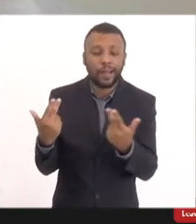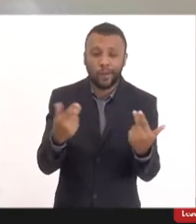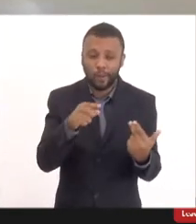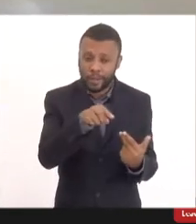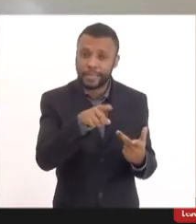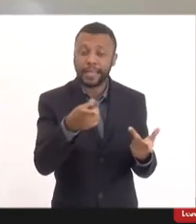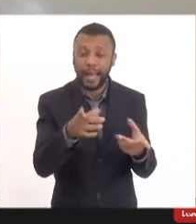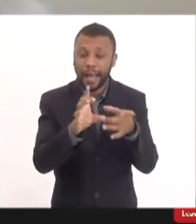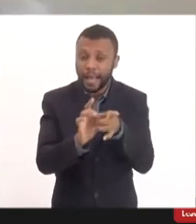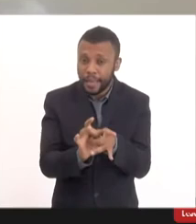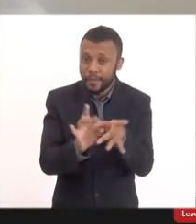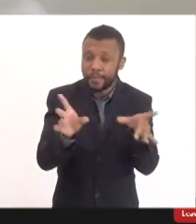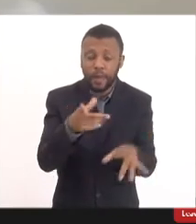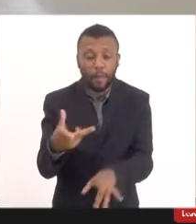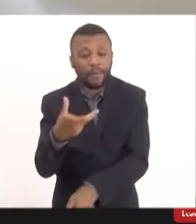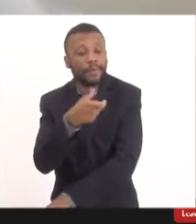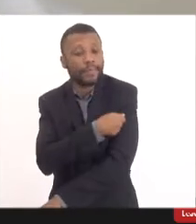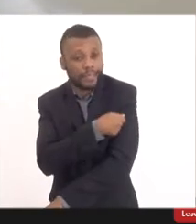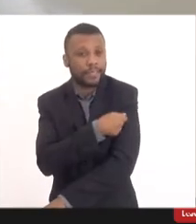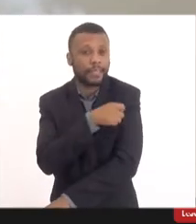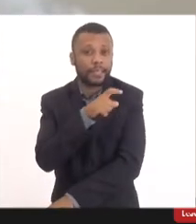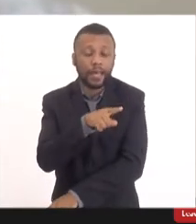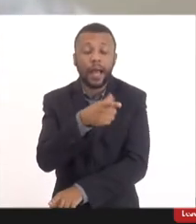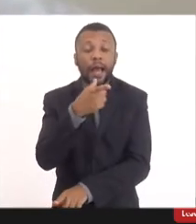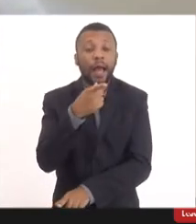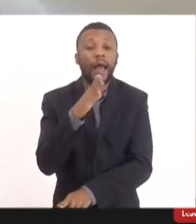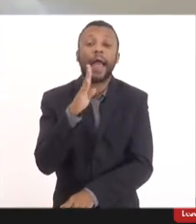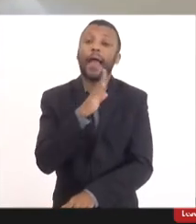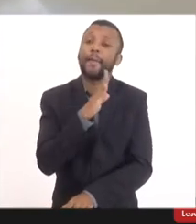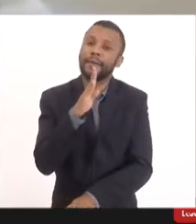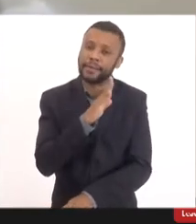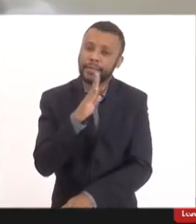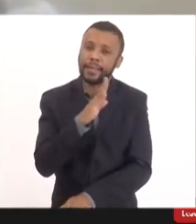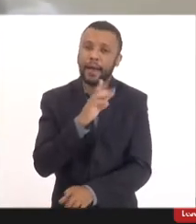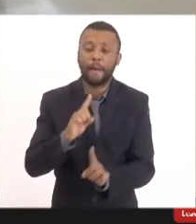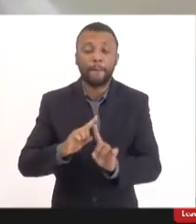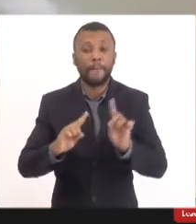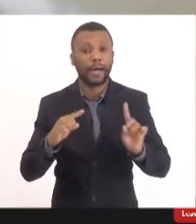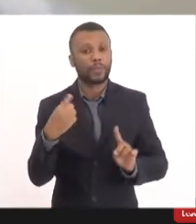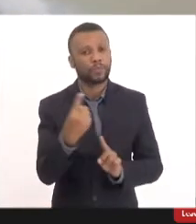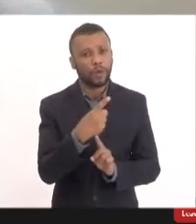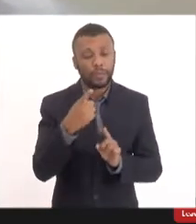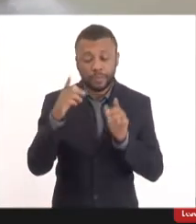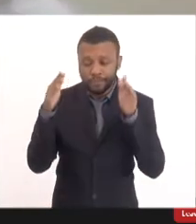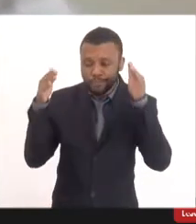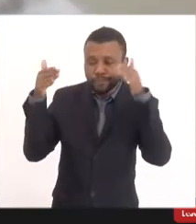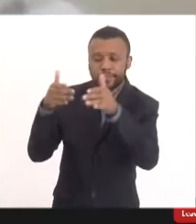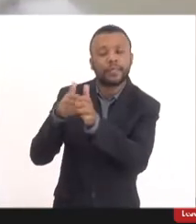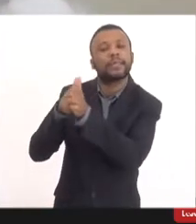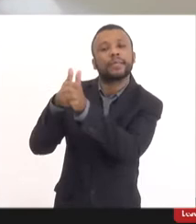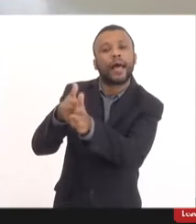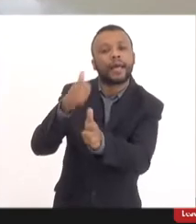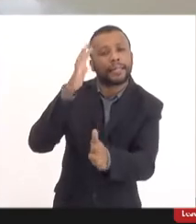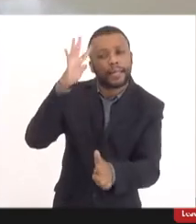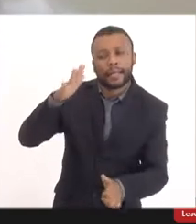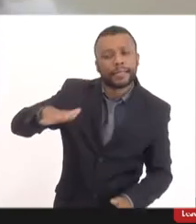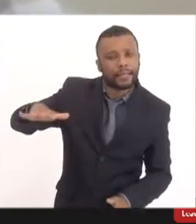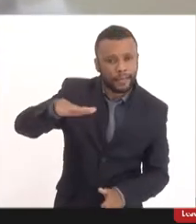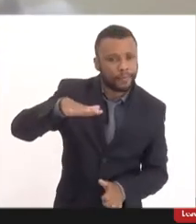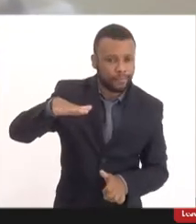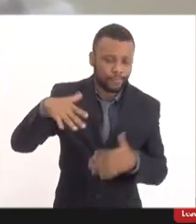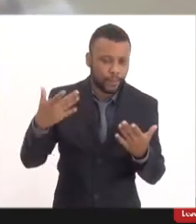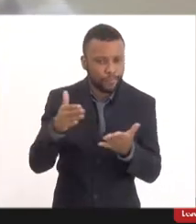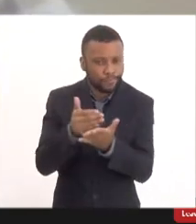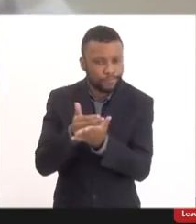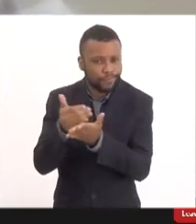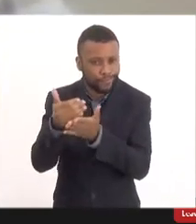emergencial. Mas a gente tem seguido nessa linha. Só para a gente fazer essa introdução, eu vou pedir o Walter para